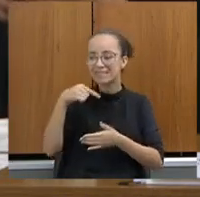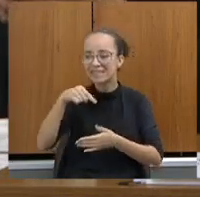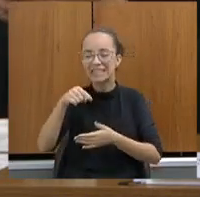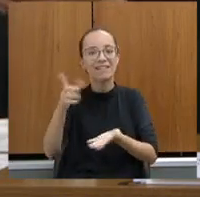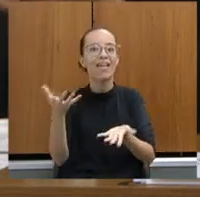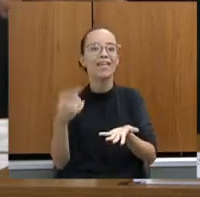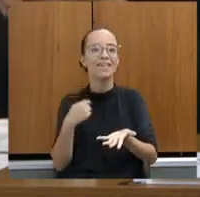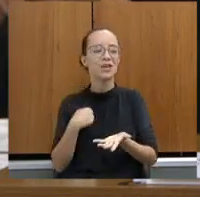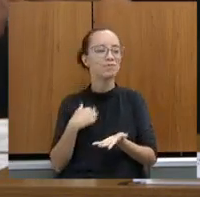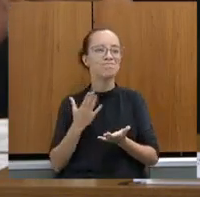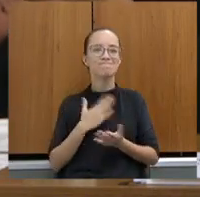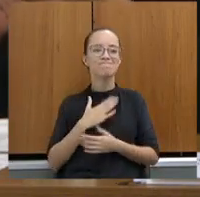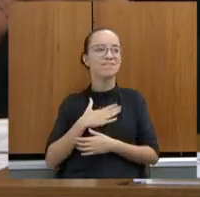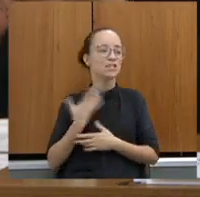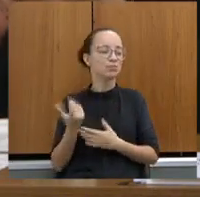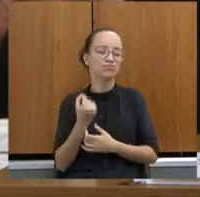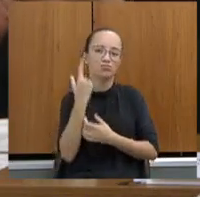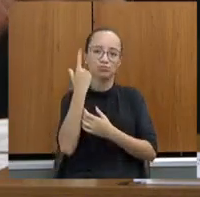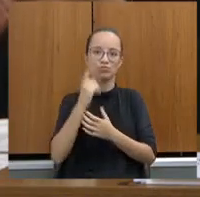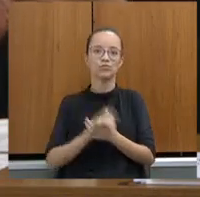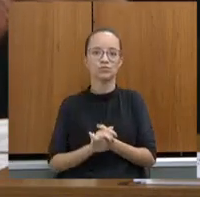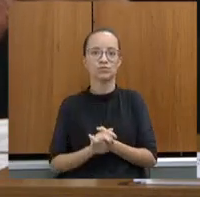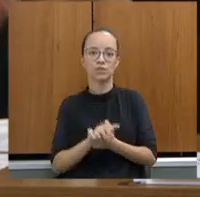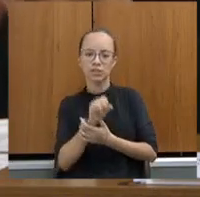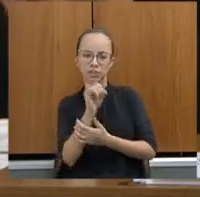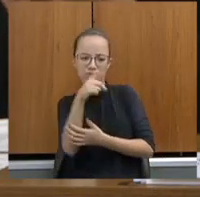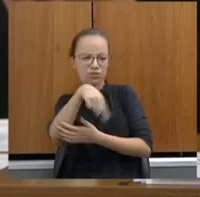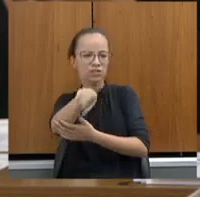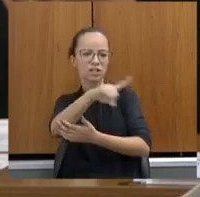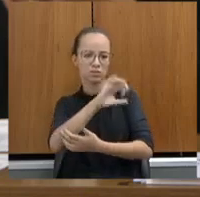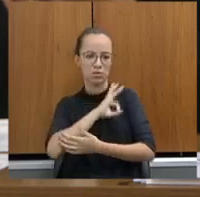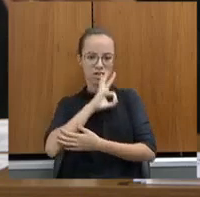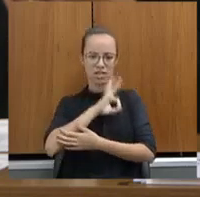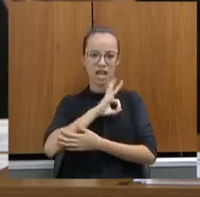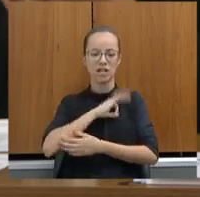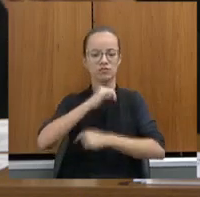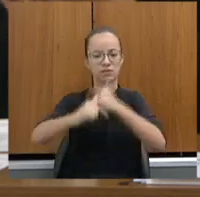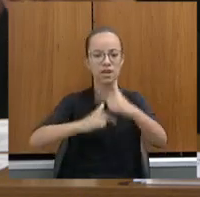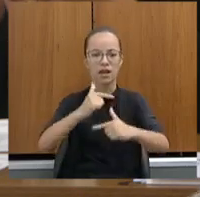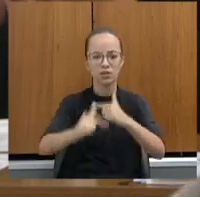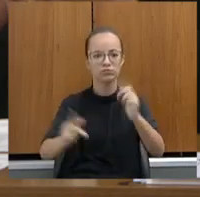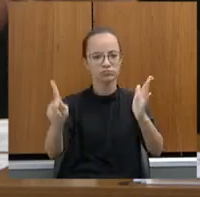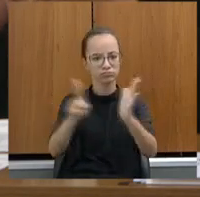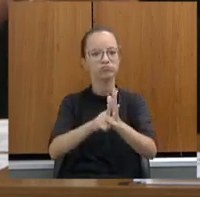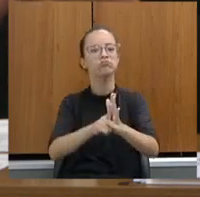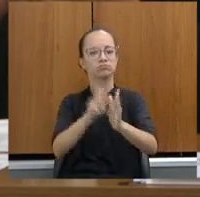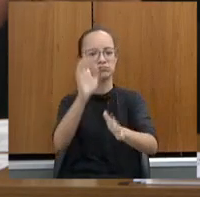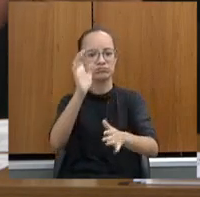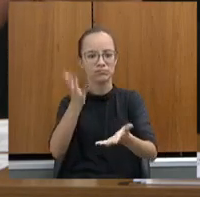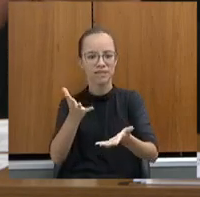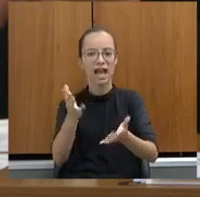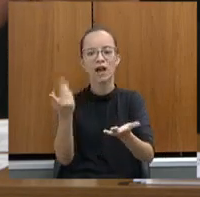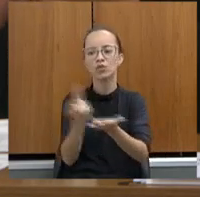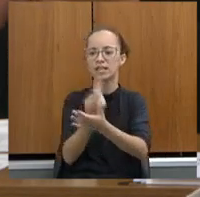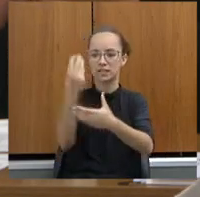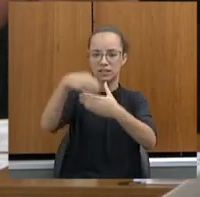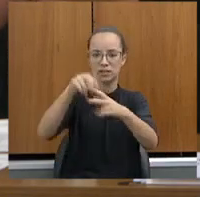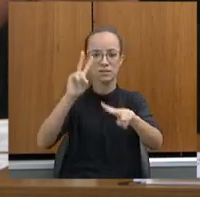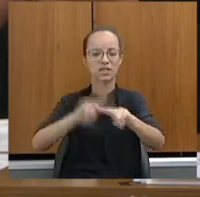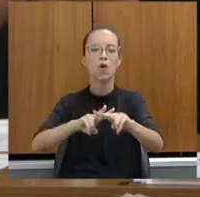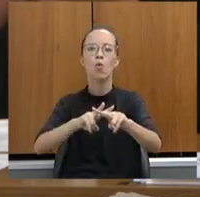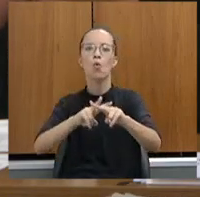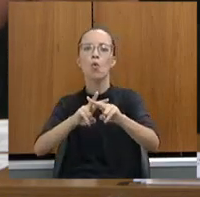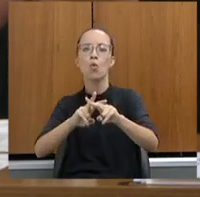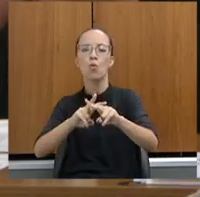coisa ridícula, era uma coisa inadmissível. Se vocês são policiais penais, no exercício da função de vocês, acontece uma rebelião no sistema prisional, e